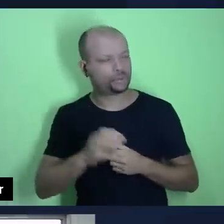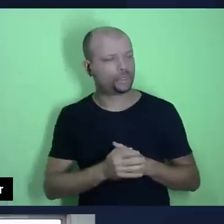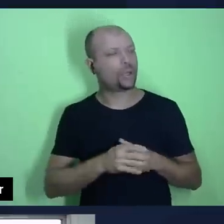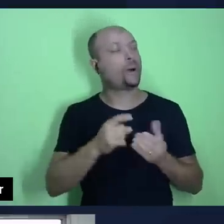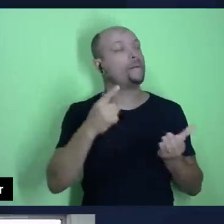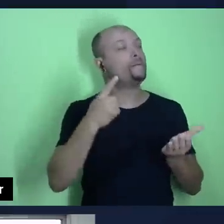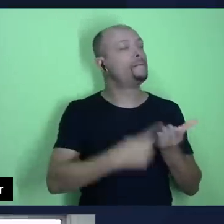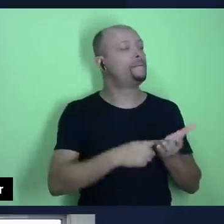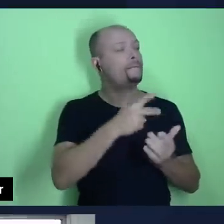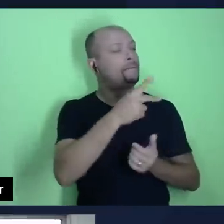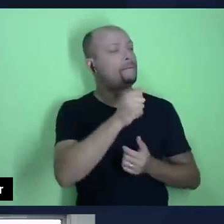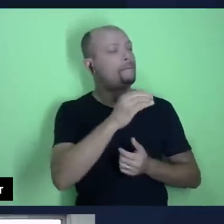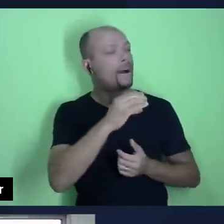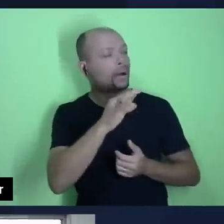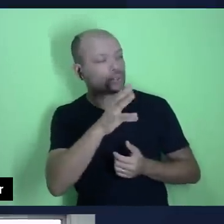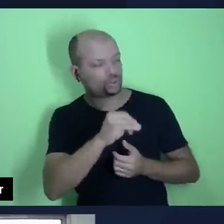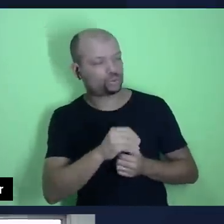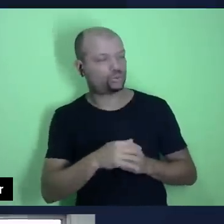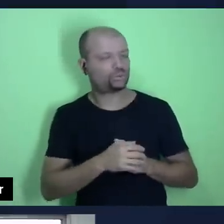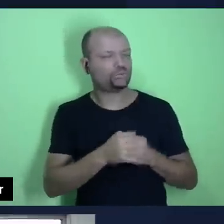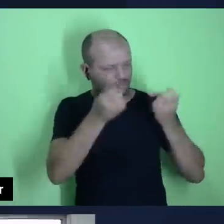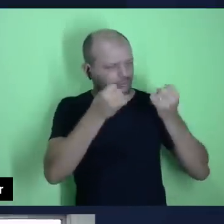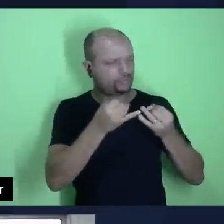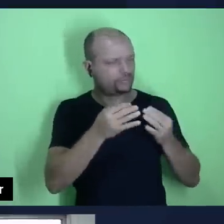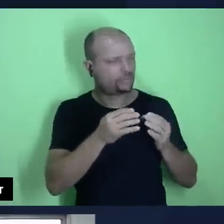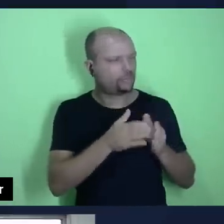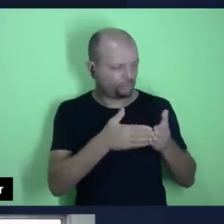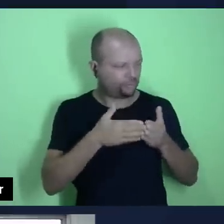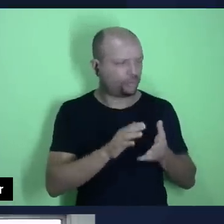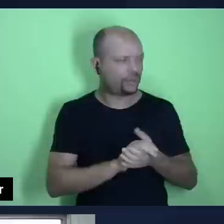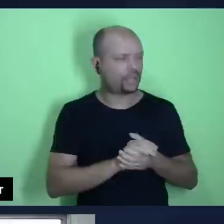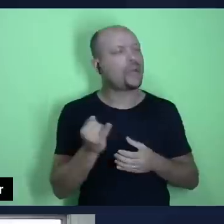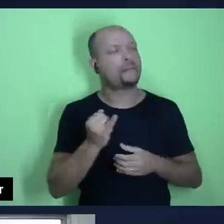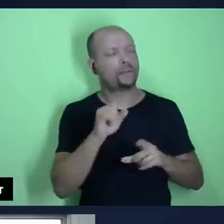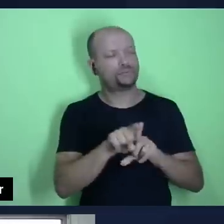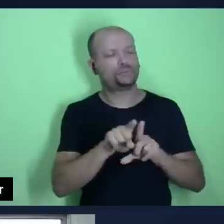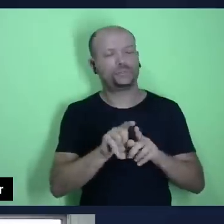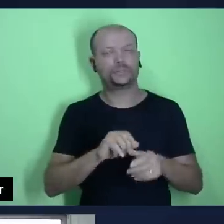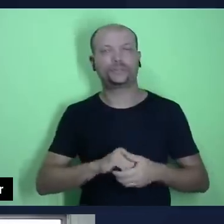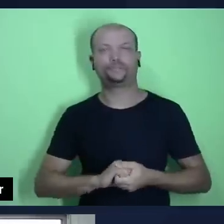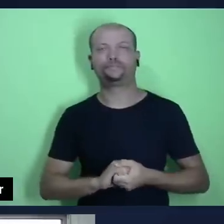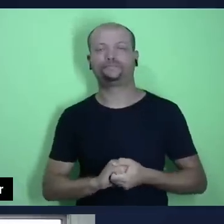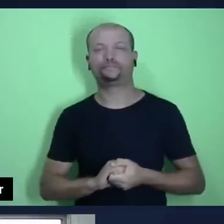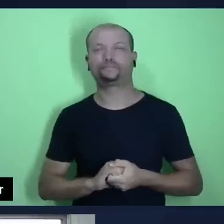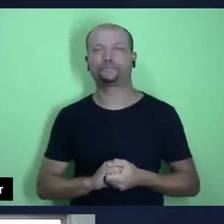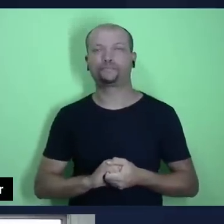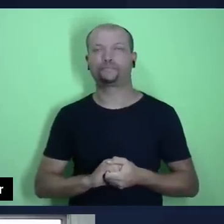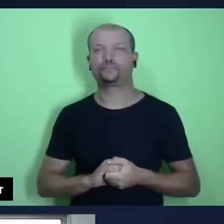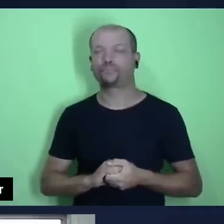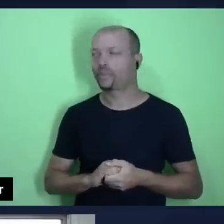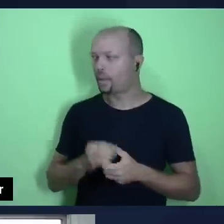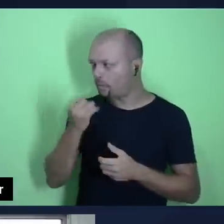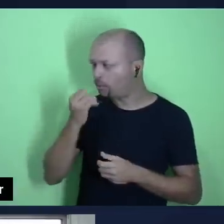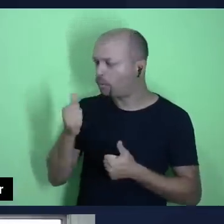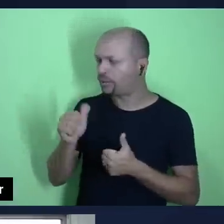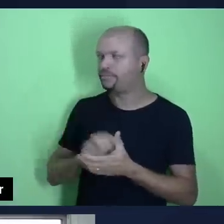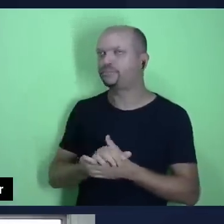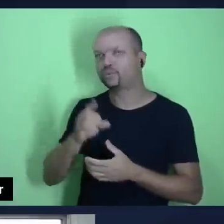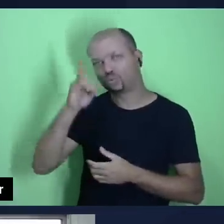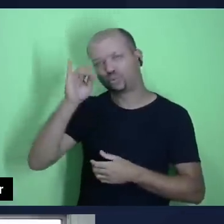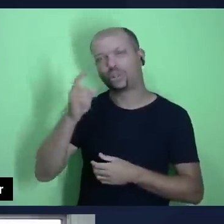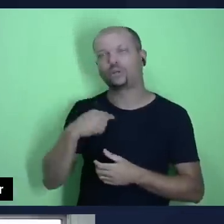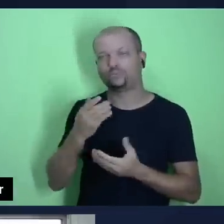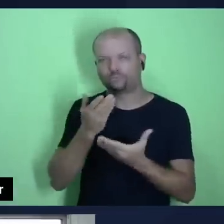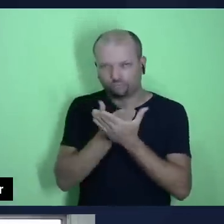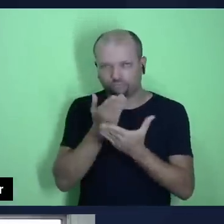em relação ao dízimo. Explique para nós um pouco sobre isso também, acho que é importante. Excelente, pastor Júlio. Certa vez eu fiz um estudo